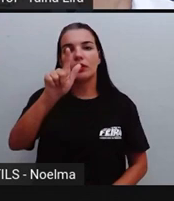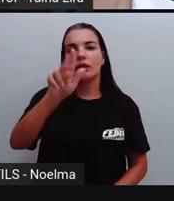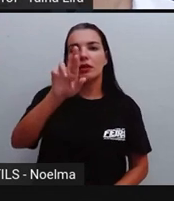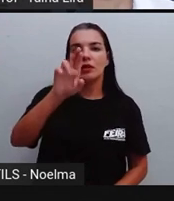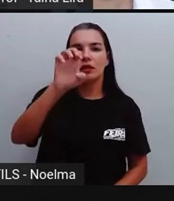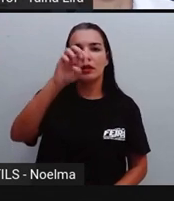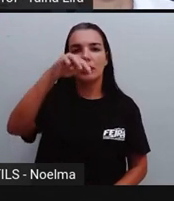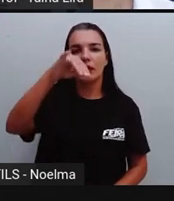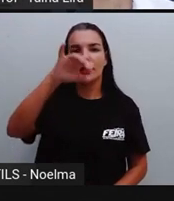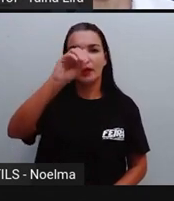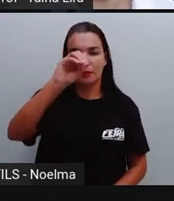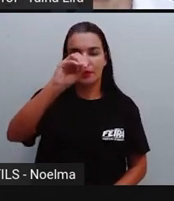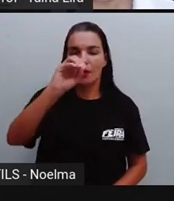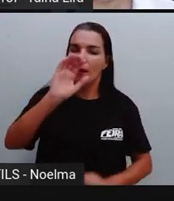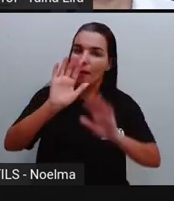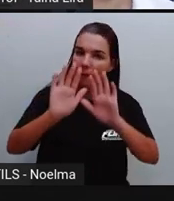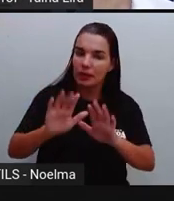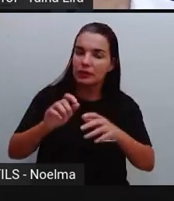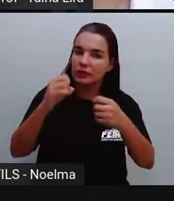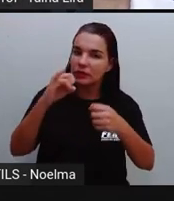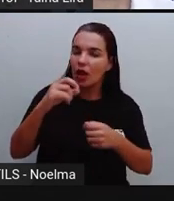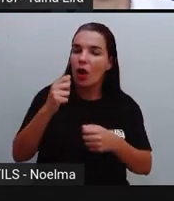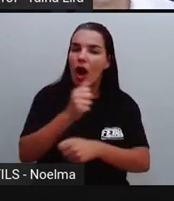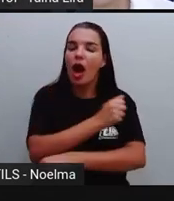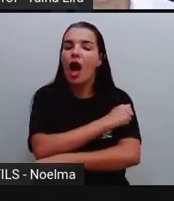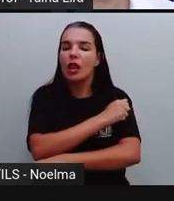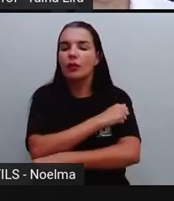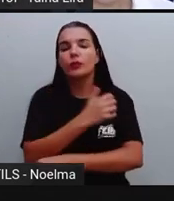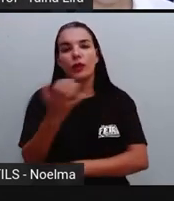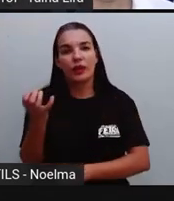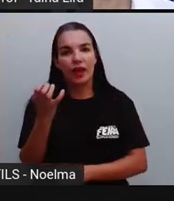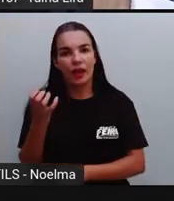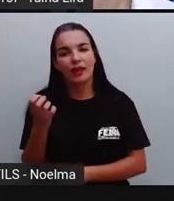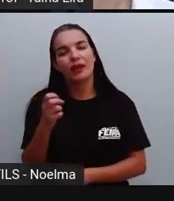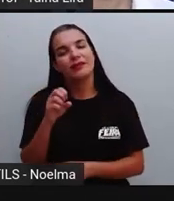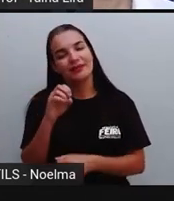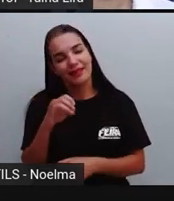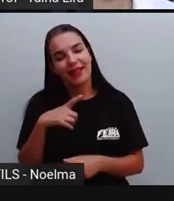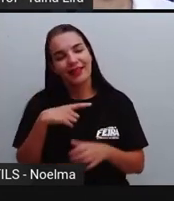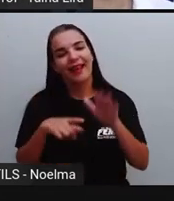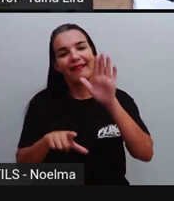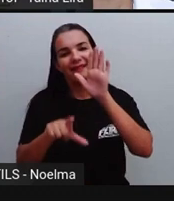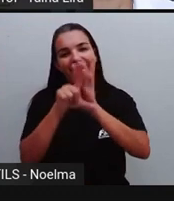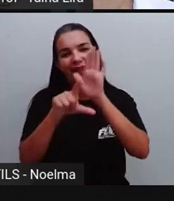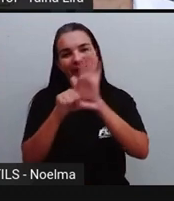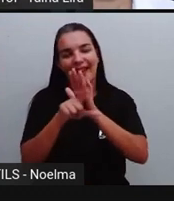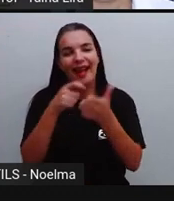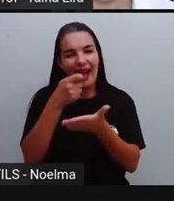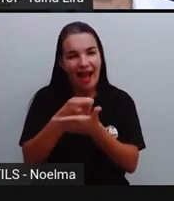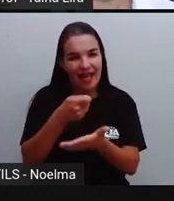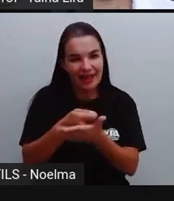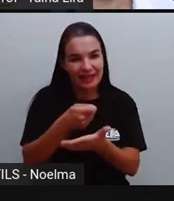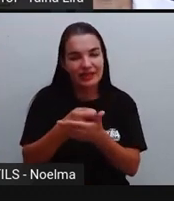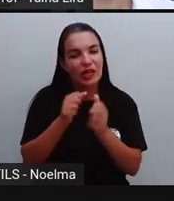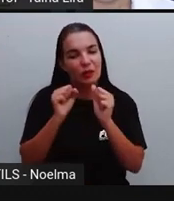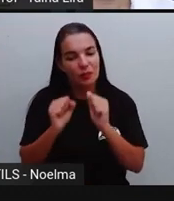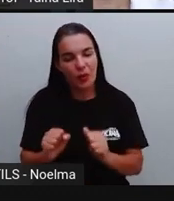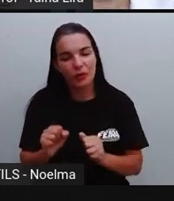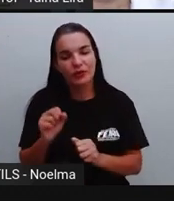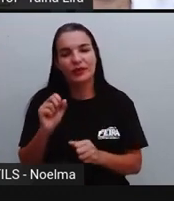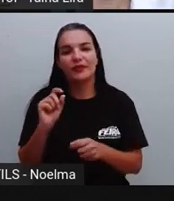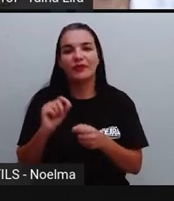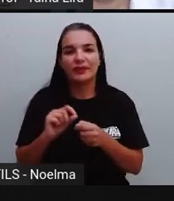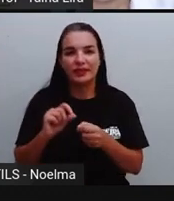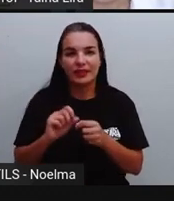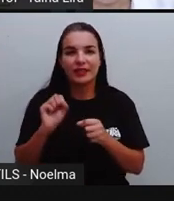Basta que os alunos, né, queiram. Existe até uma lei que garante Que o Grêmio pode funcionar,